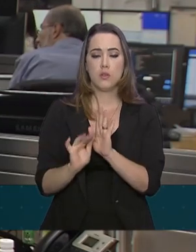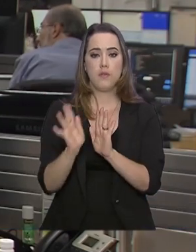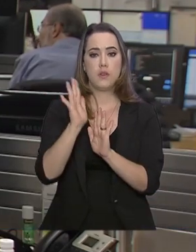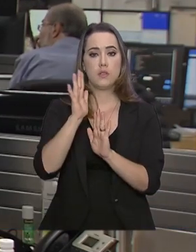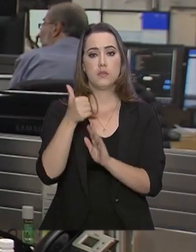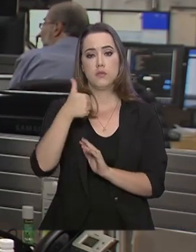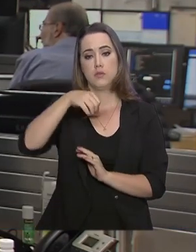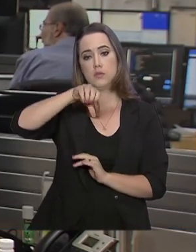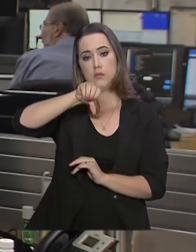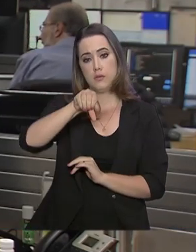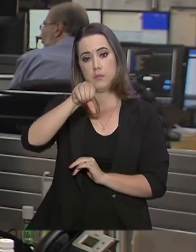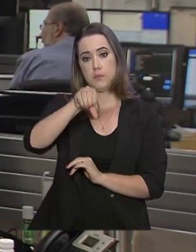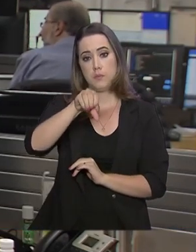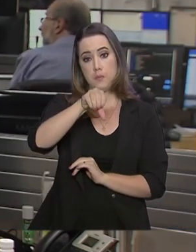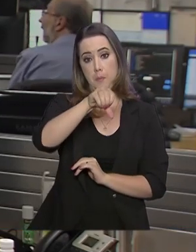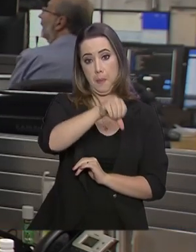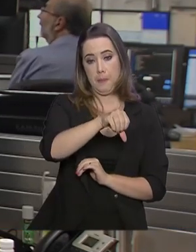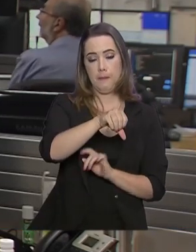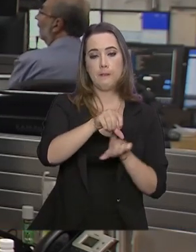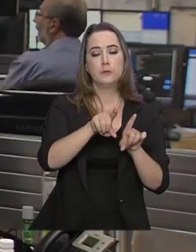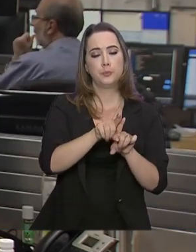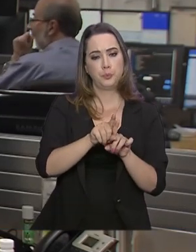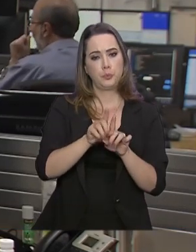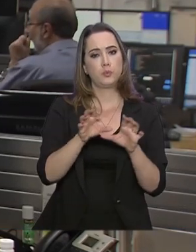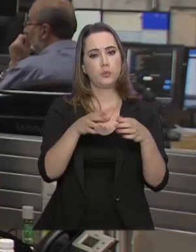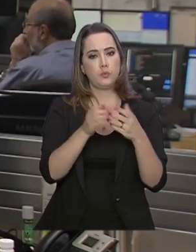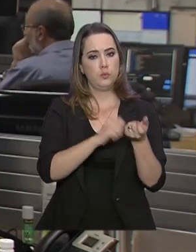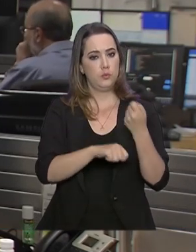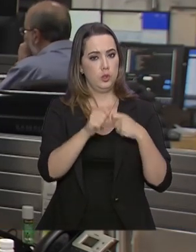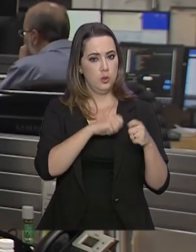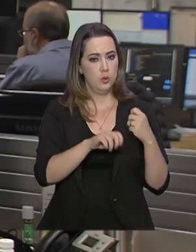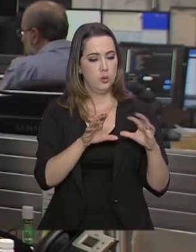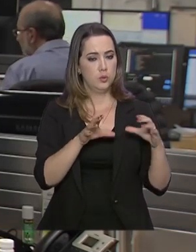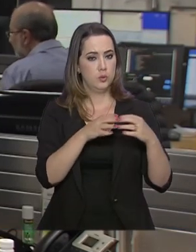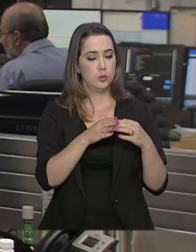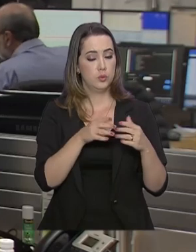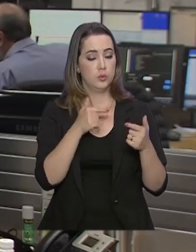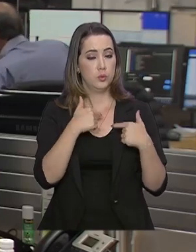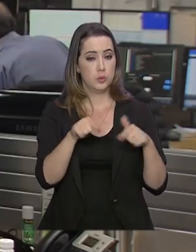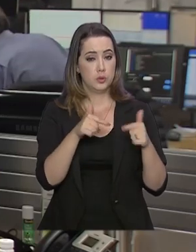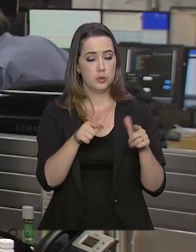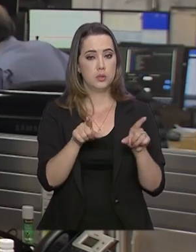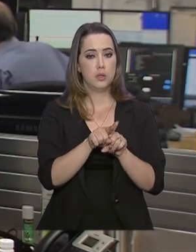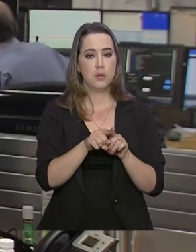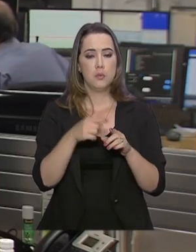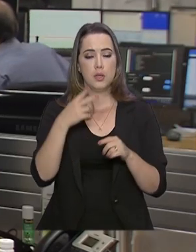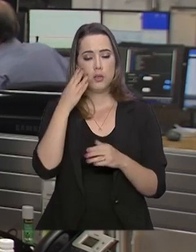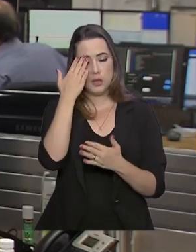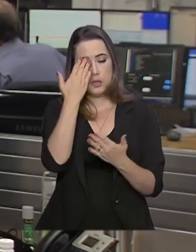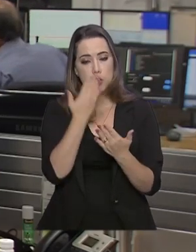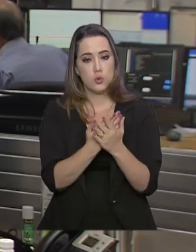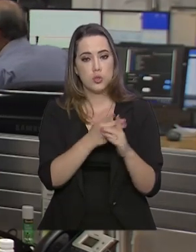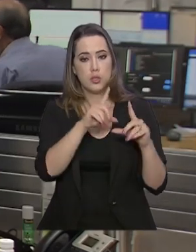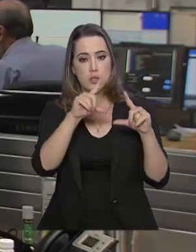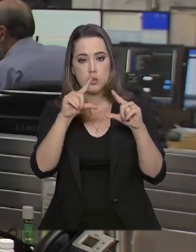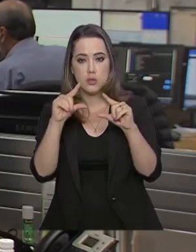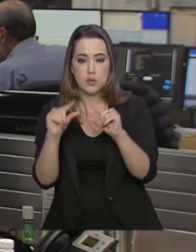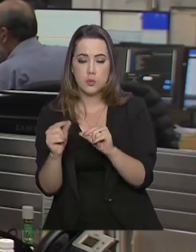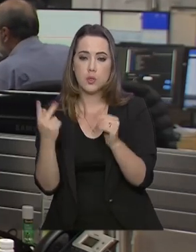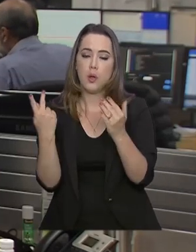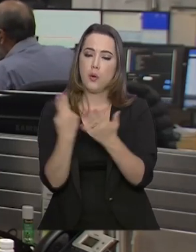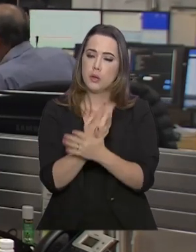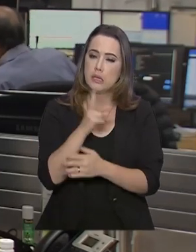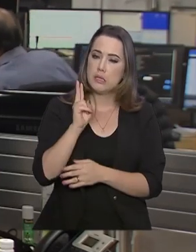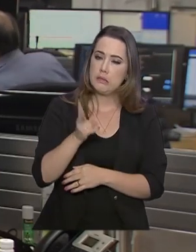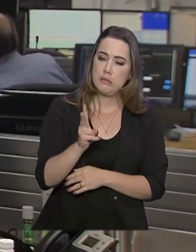1999. Os economistas do mercado financeiro acreditam que essa trajetória de queda deve continuar a ocorrer